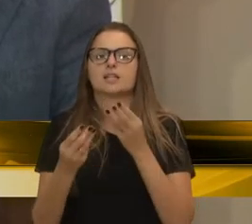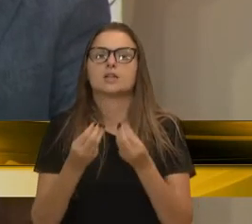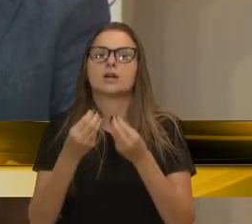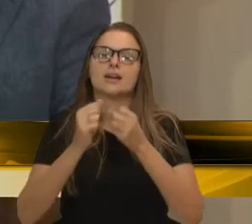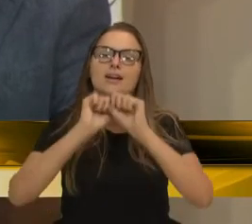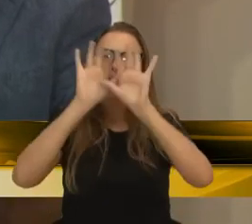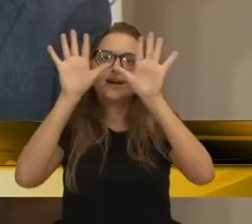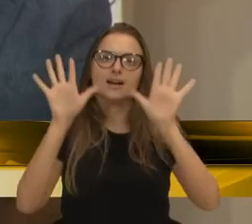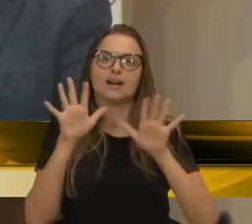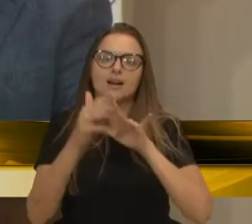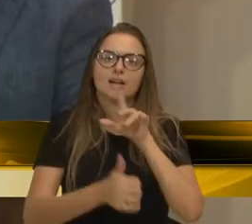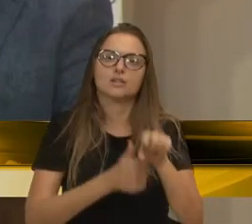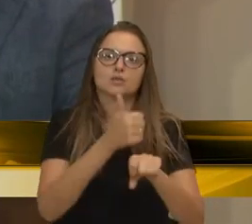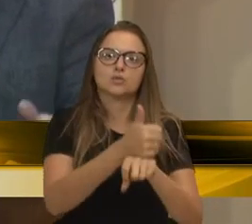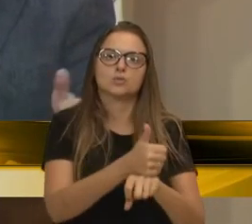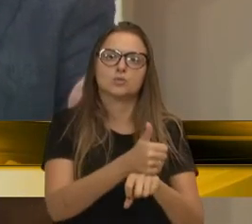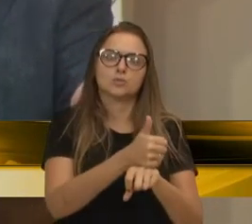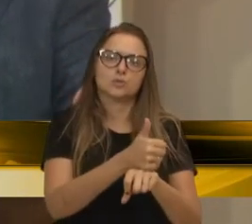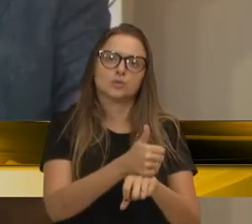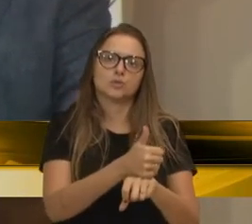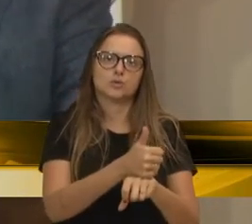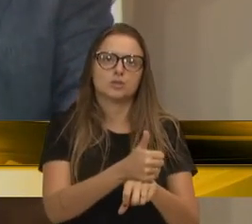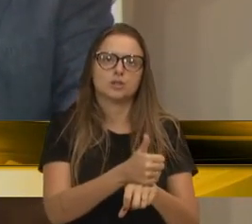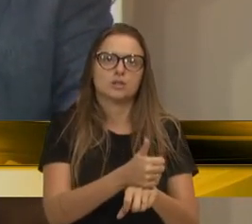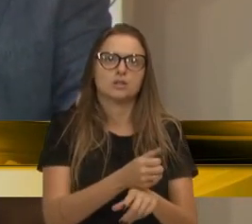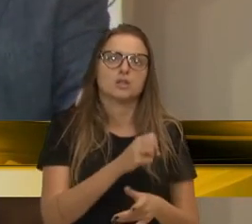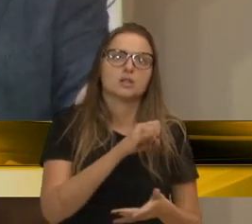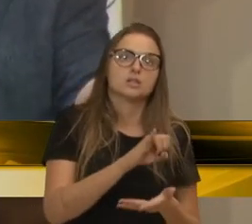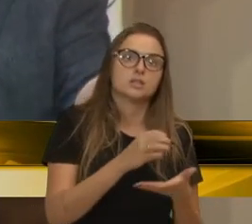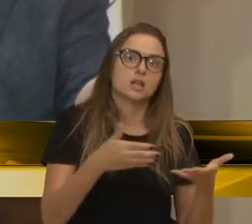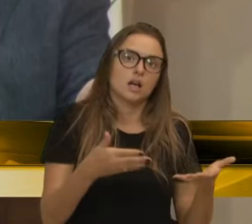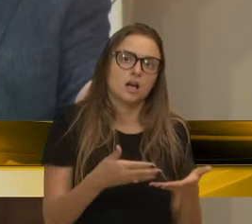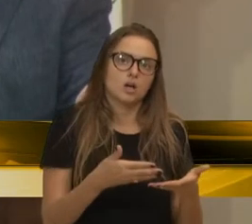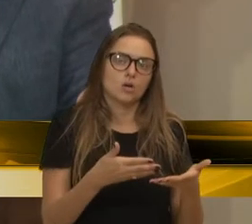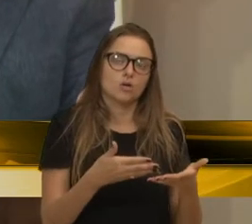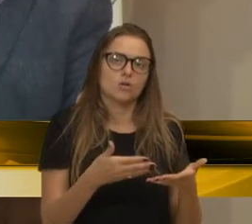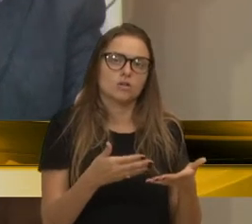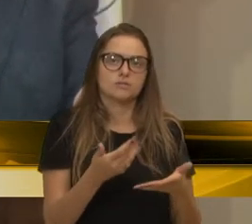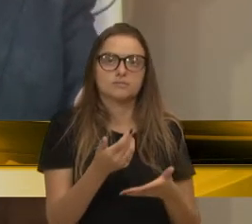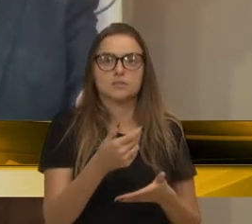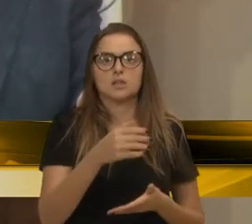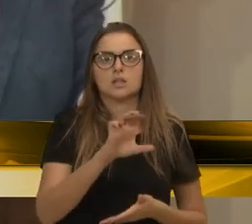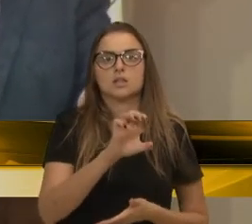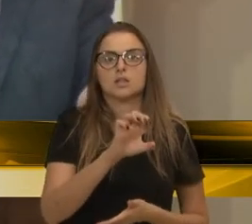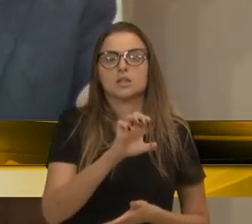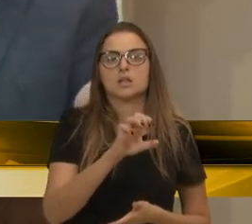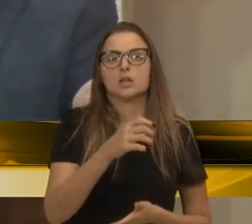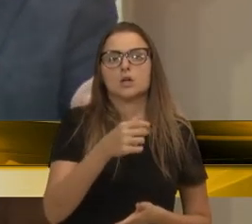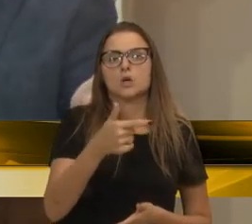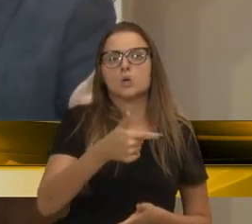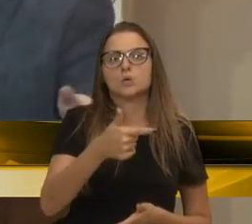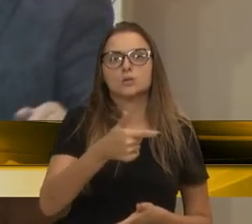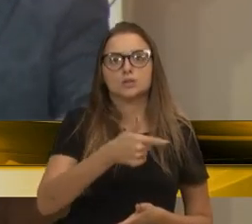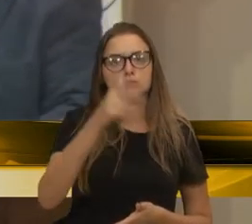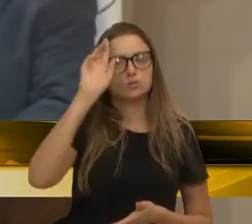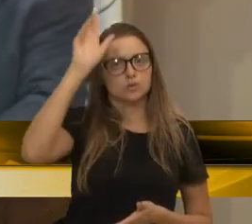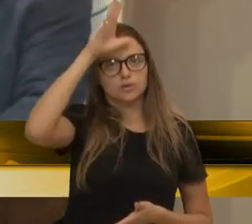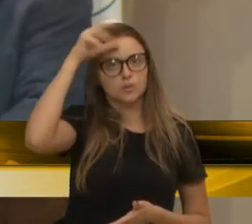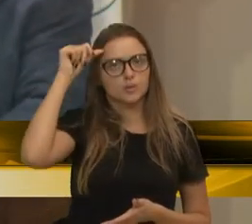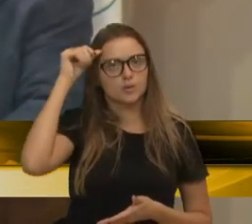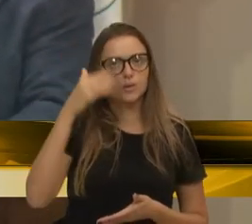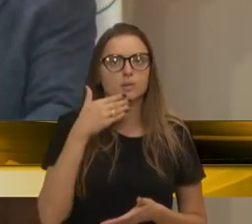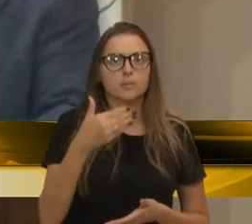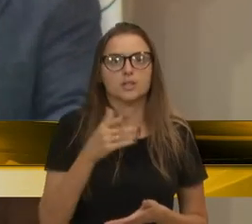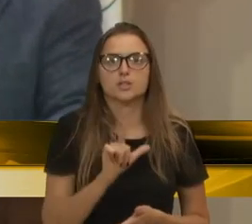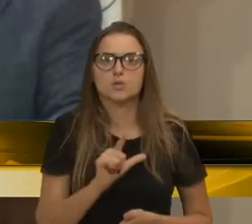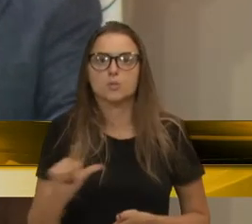do prefeito, principalmente num caso agora, aonde o vice renunciou, né, o vice renunciou. Então,